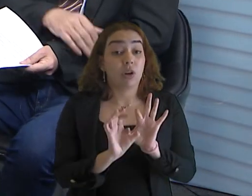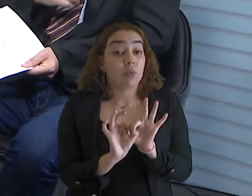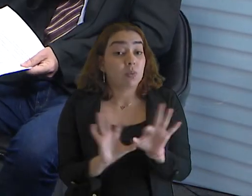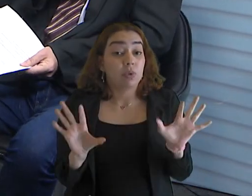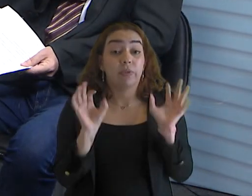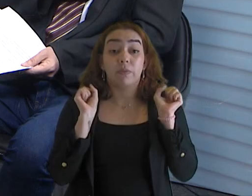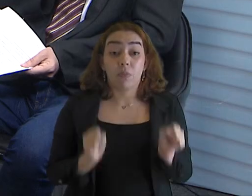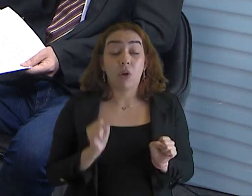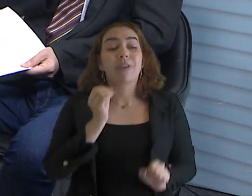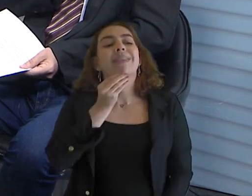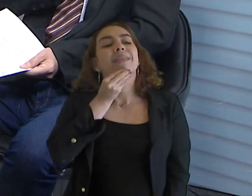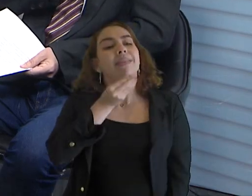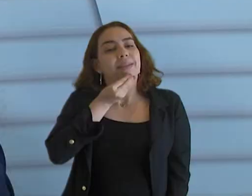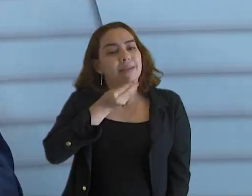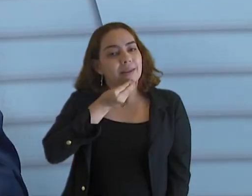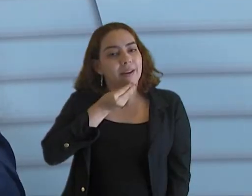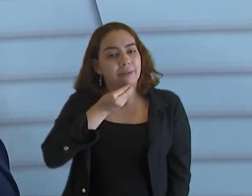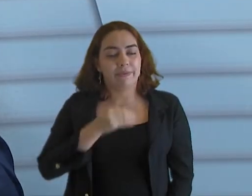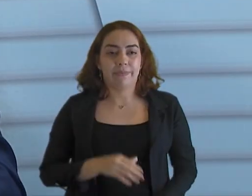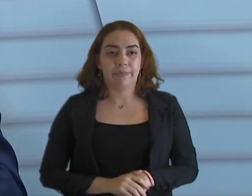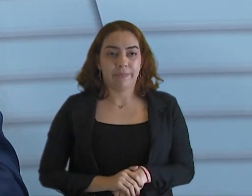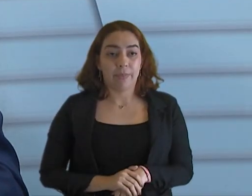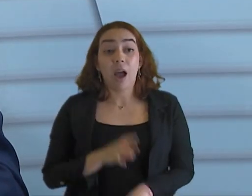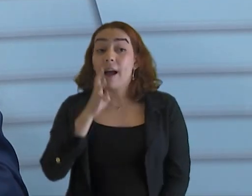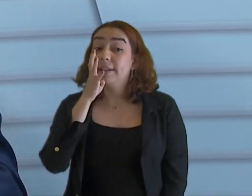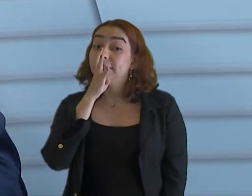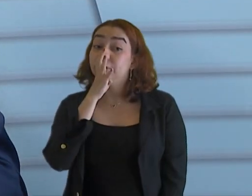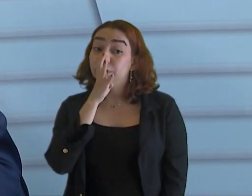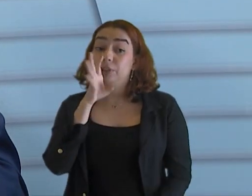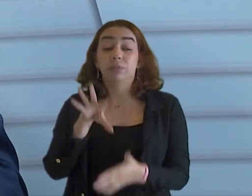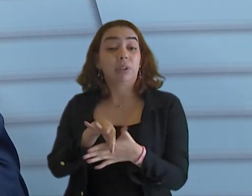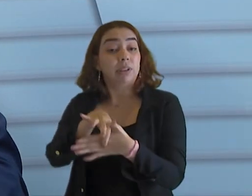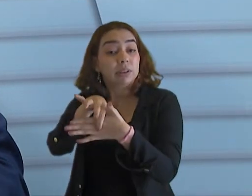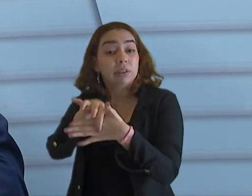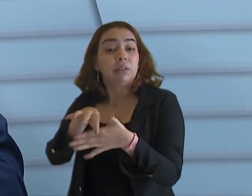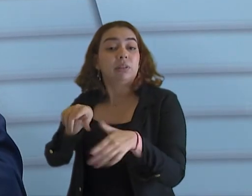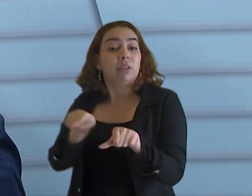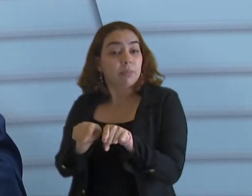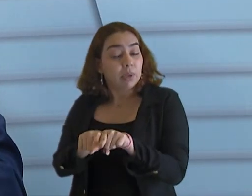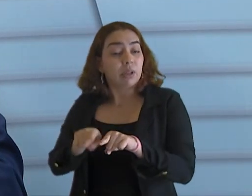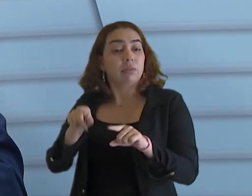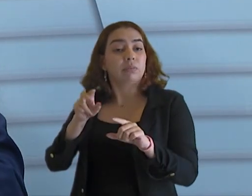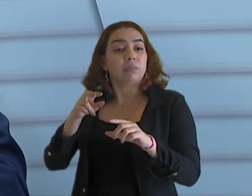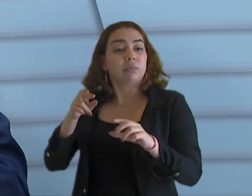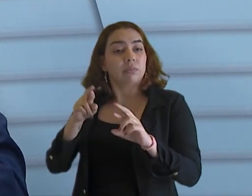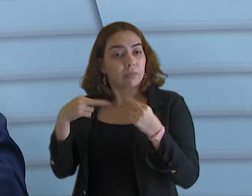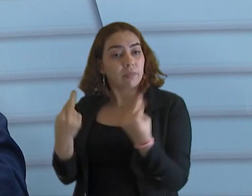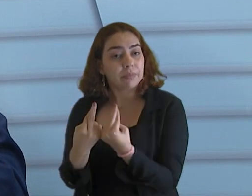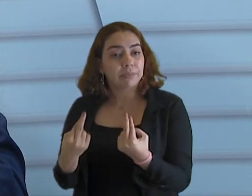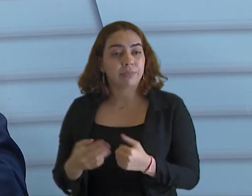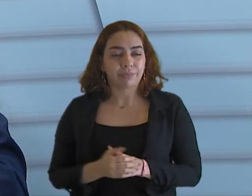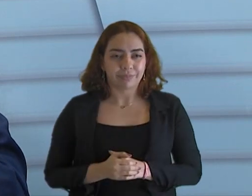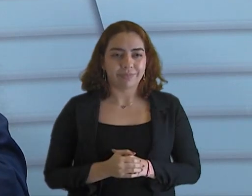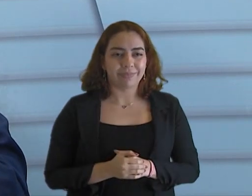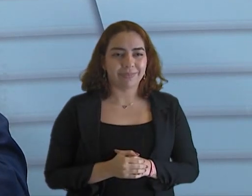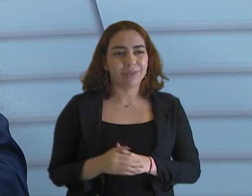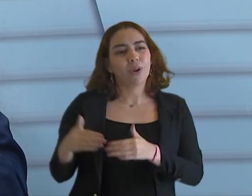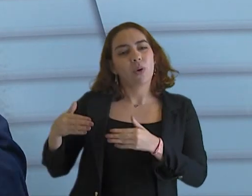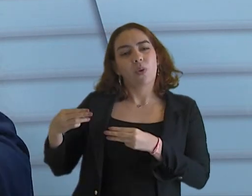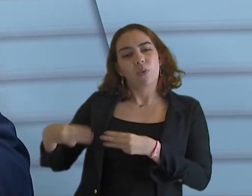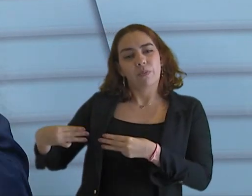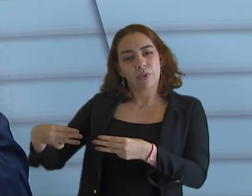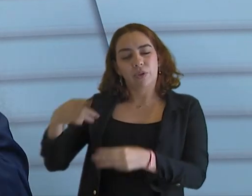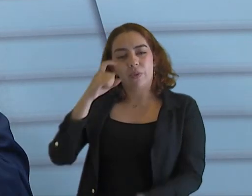e deve até ir assistir a sessão de julgamento do tribunal. Eu até falo assim, tem uma frase do ministro Ayres Brito,